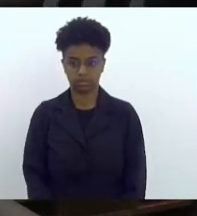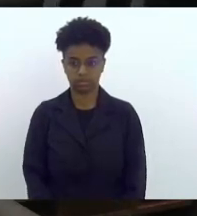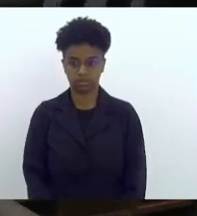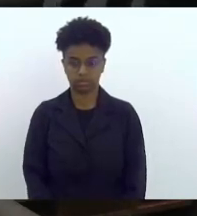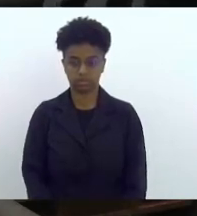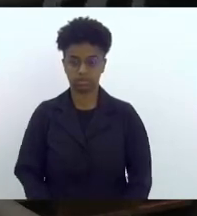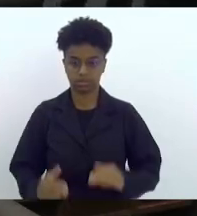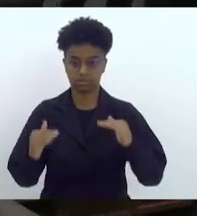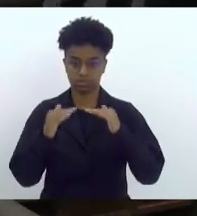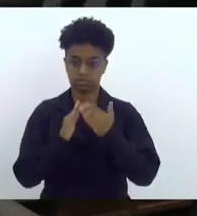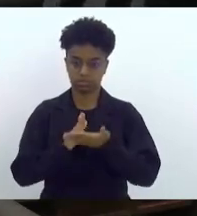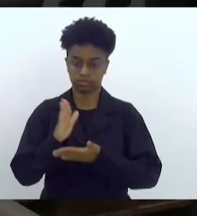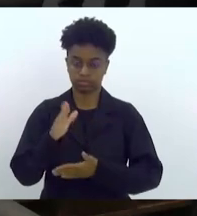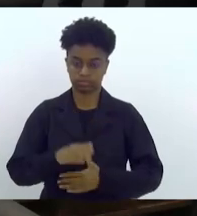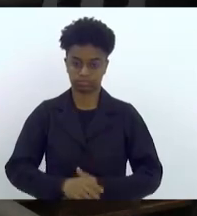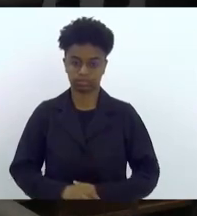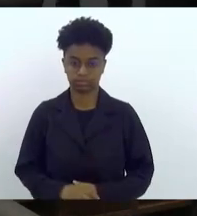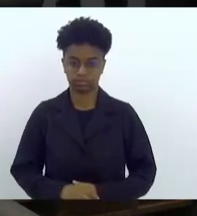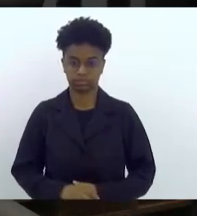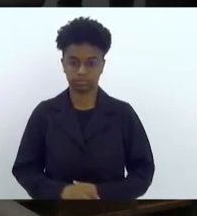Favorável, presidente. Obrigado,